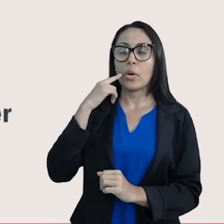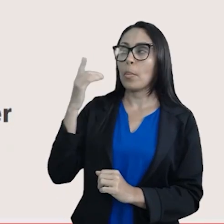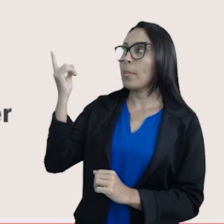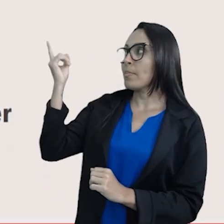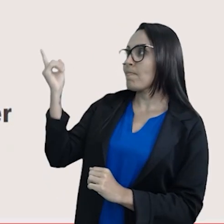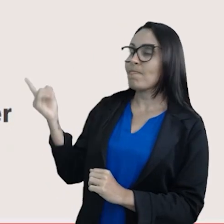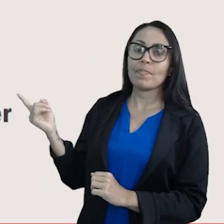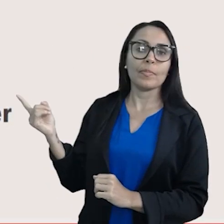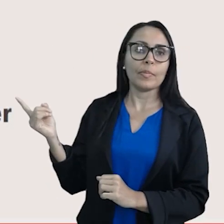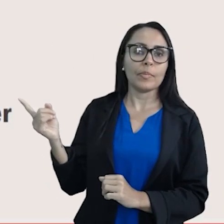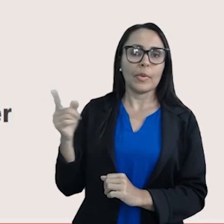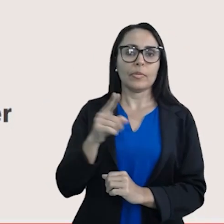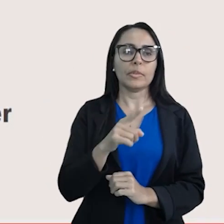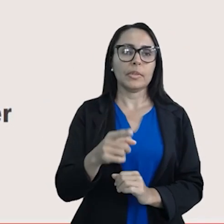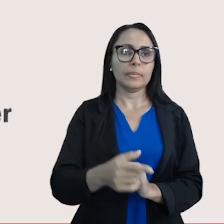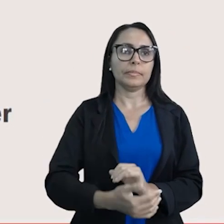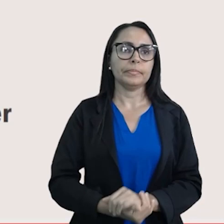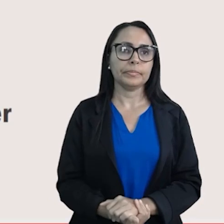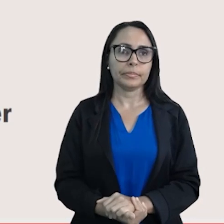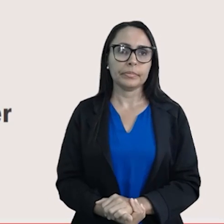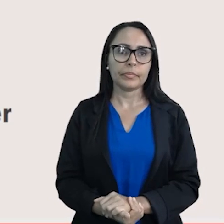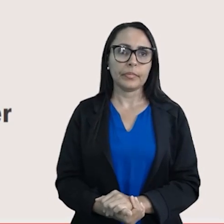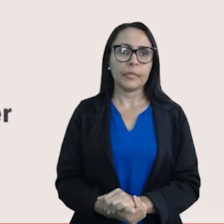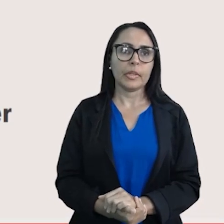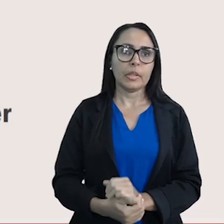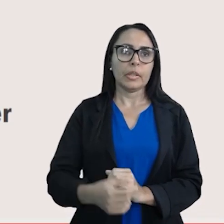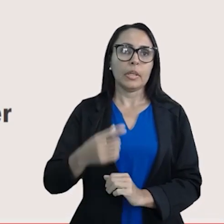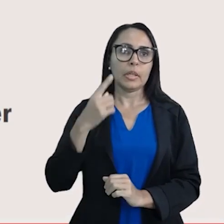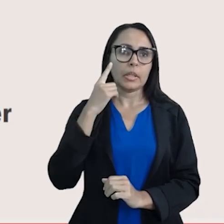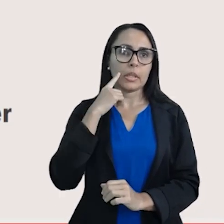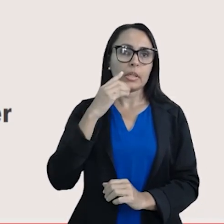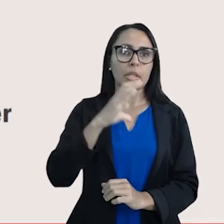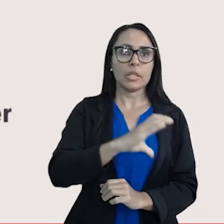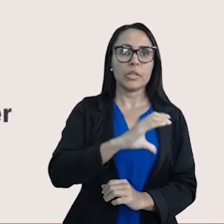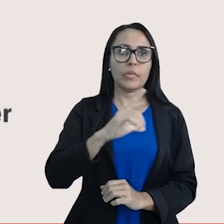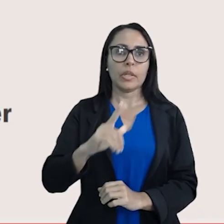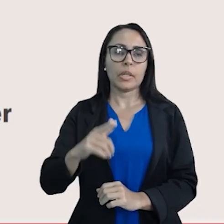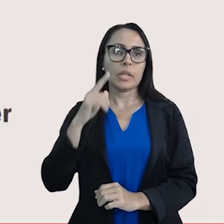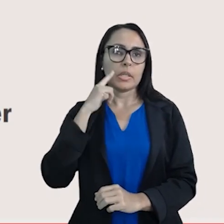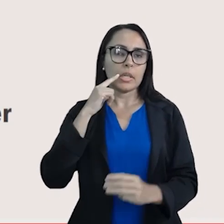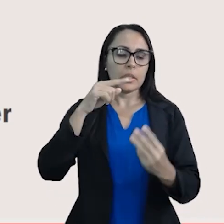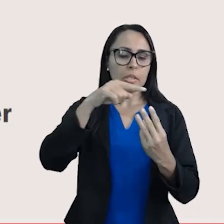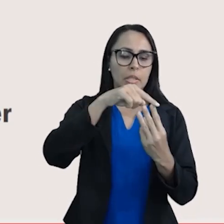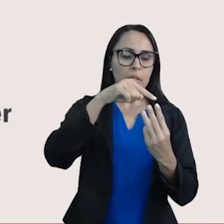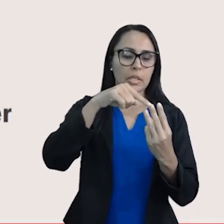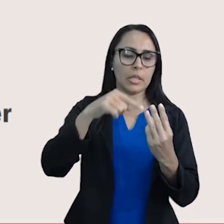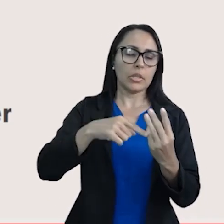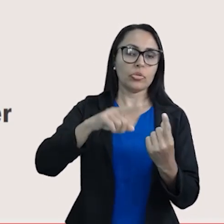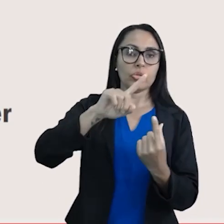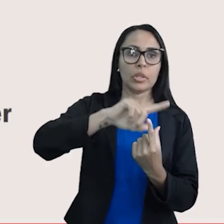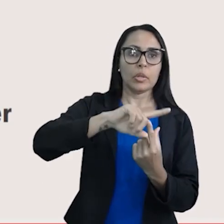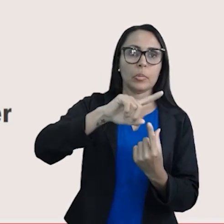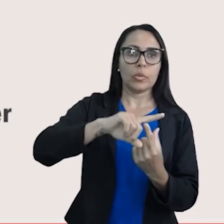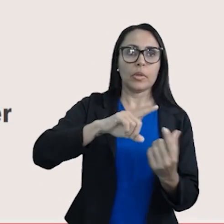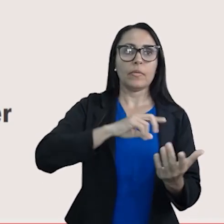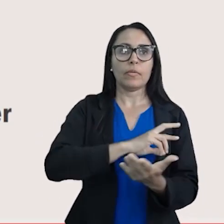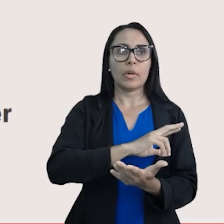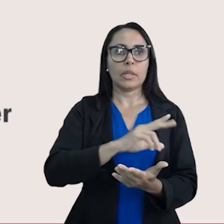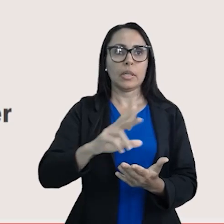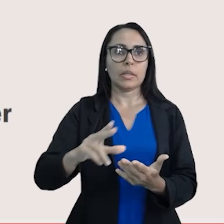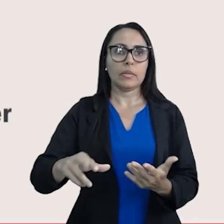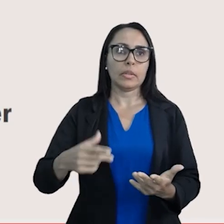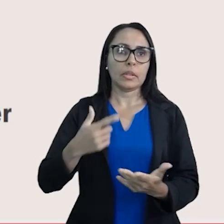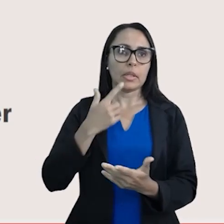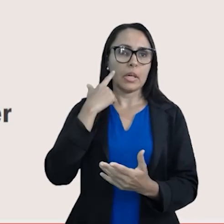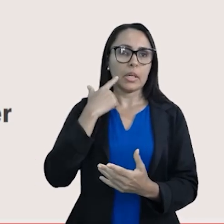aqui para você. Vem comigo. As forças intermoleculares são classificadas em três tipos que variam conforme a